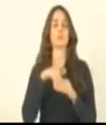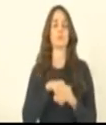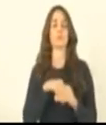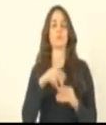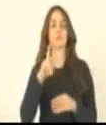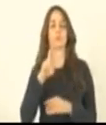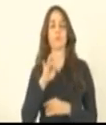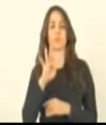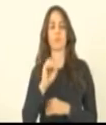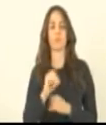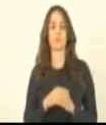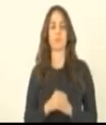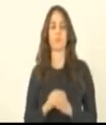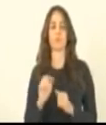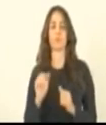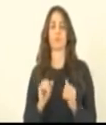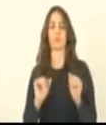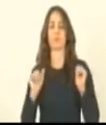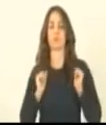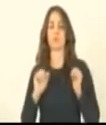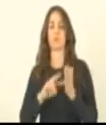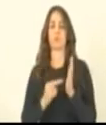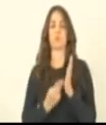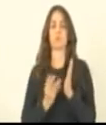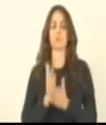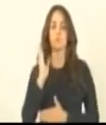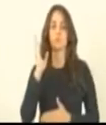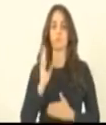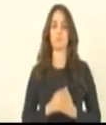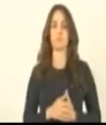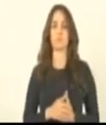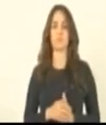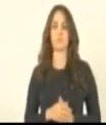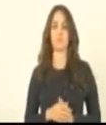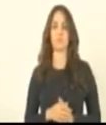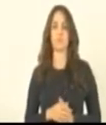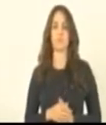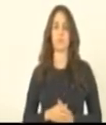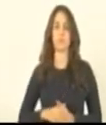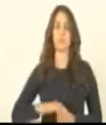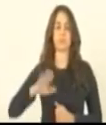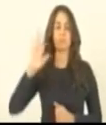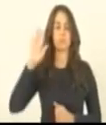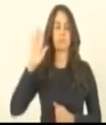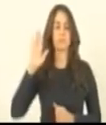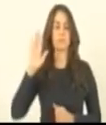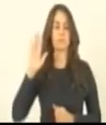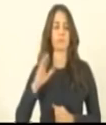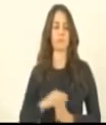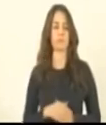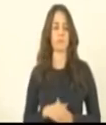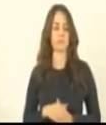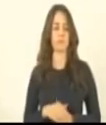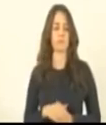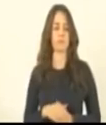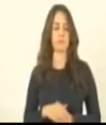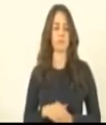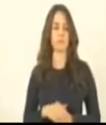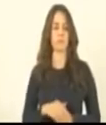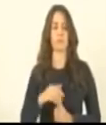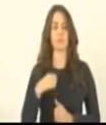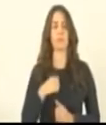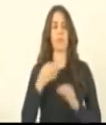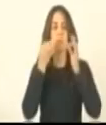vetos. Deputados que aprovam, permaneçam como se encontram. Aprovado. Vamos pedir a atenção devida à deputada e à ministra Irine Lopes